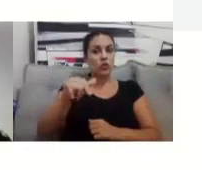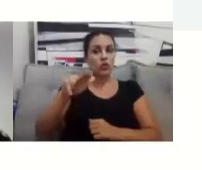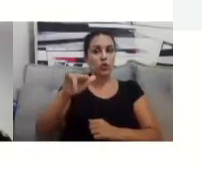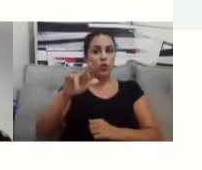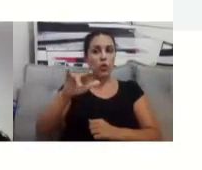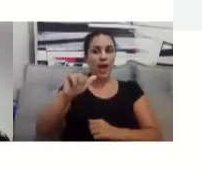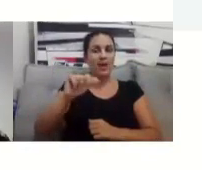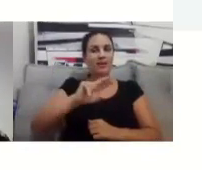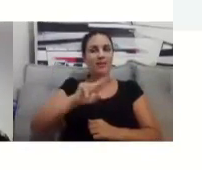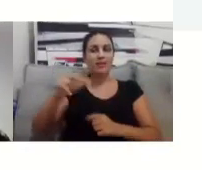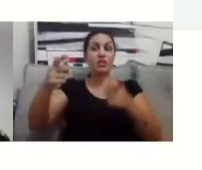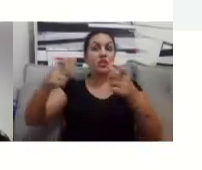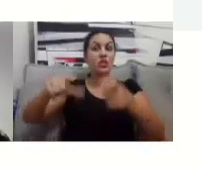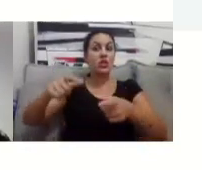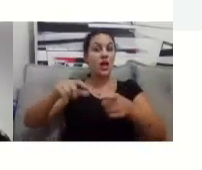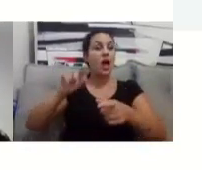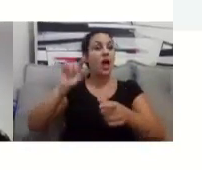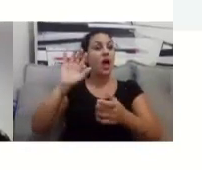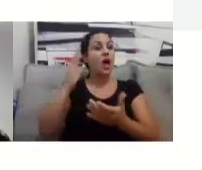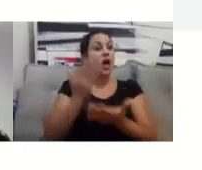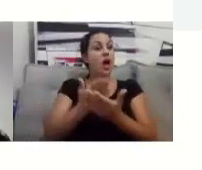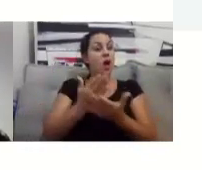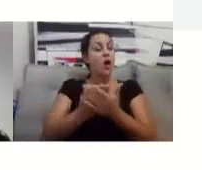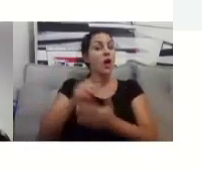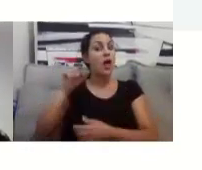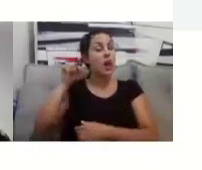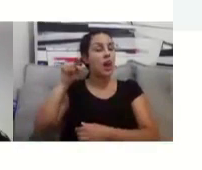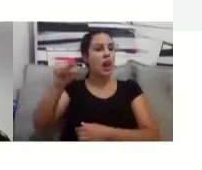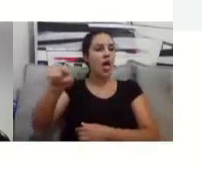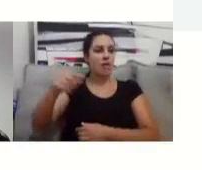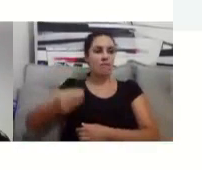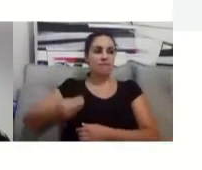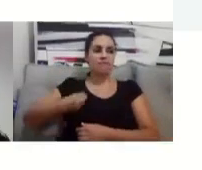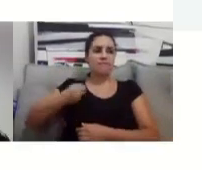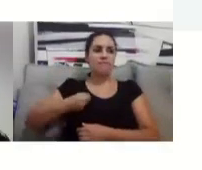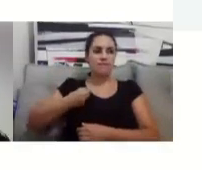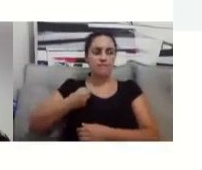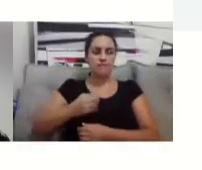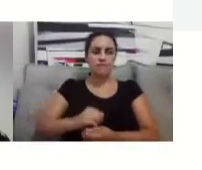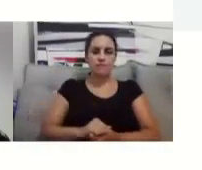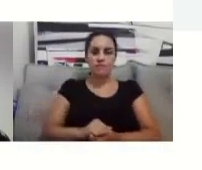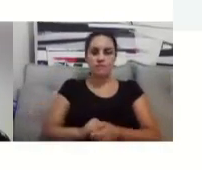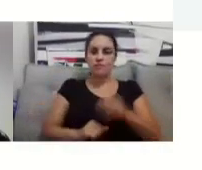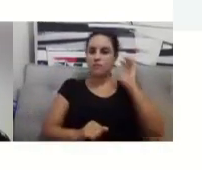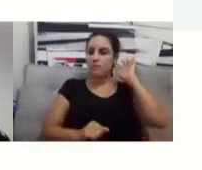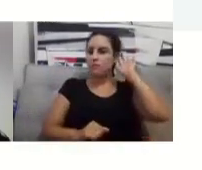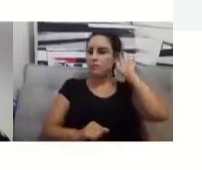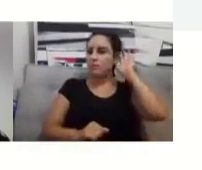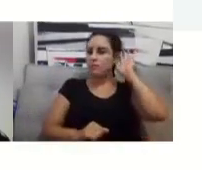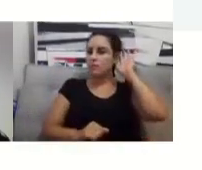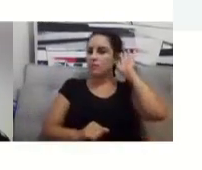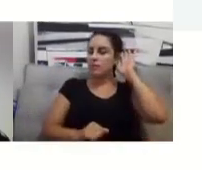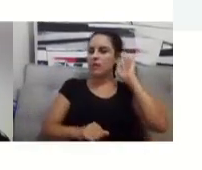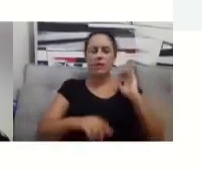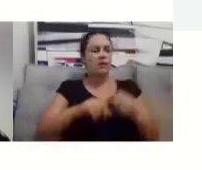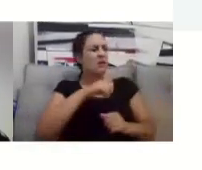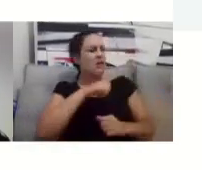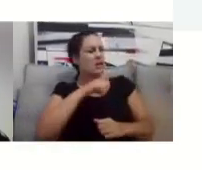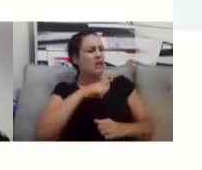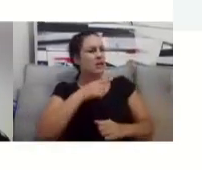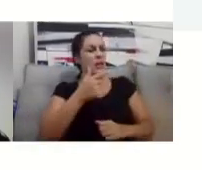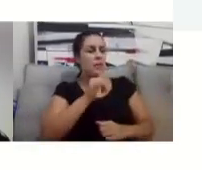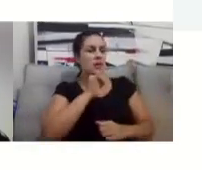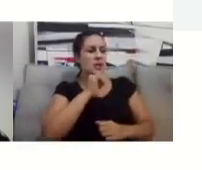Ah, sim. Agora, os polos... Nesse curso não tem polo. Nesse curso não tem polo.